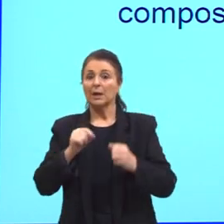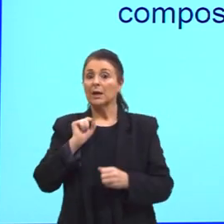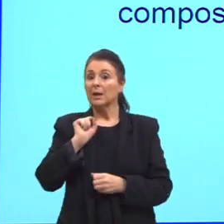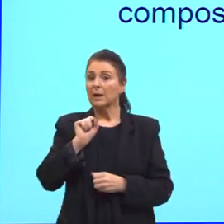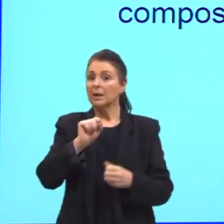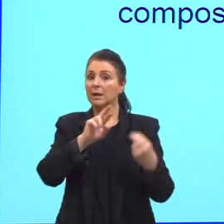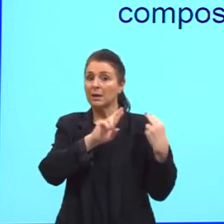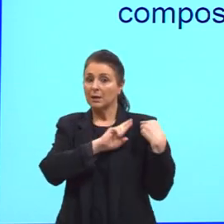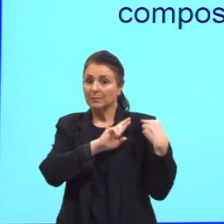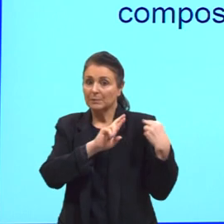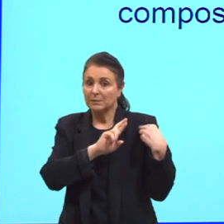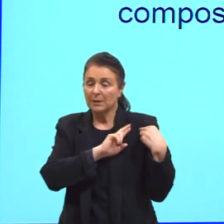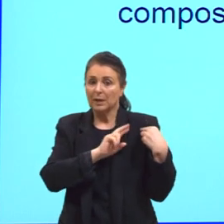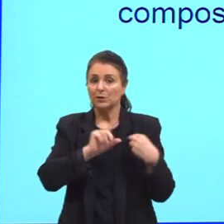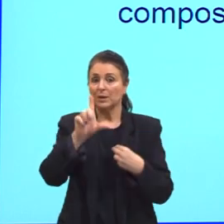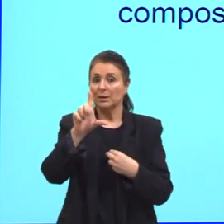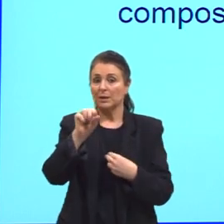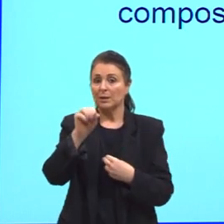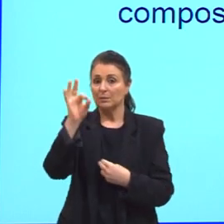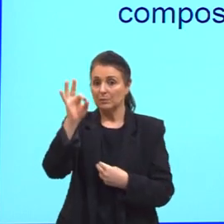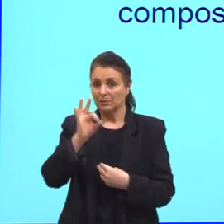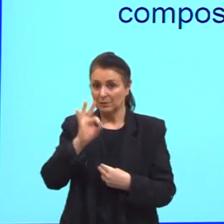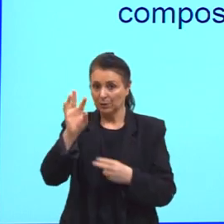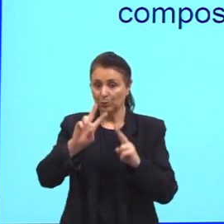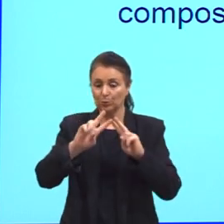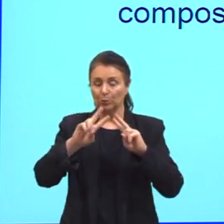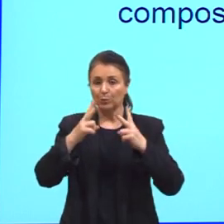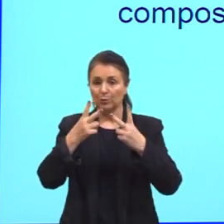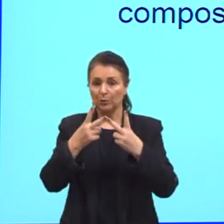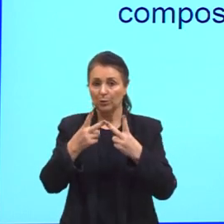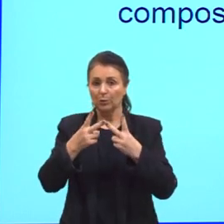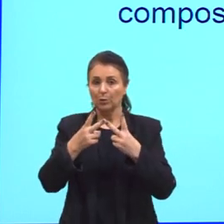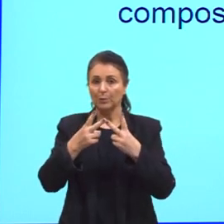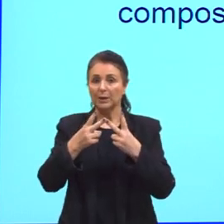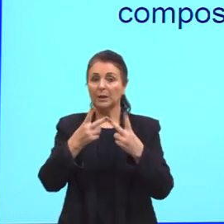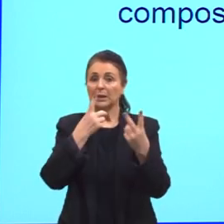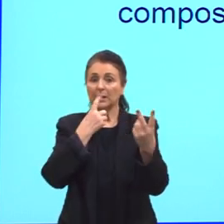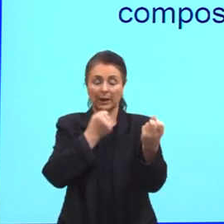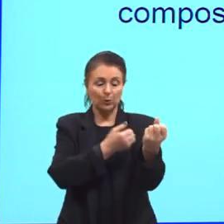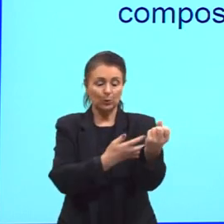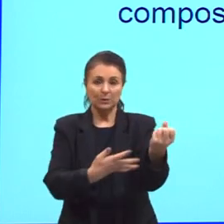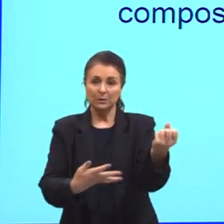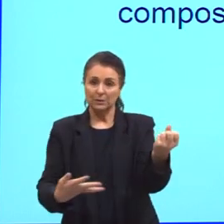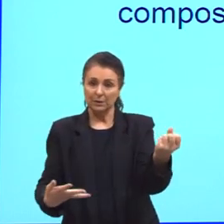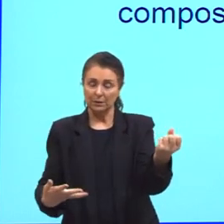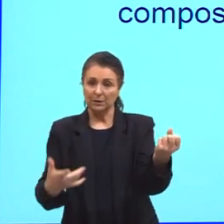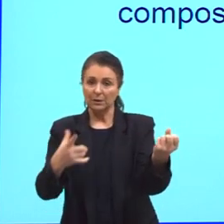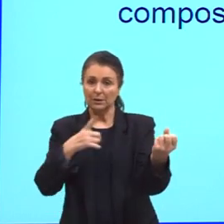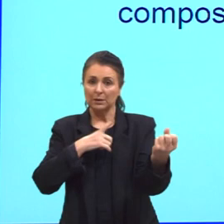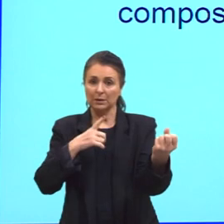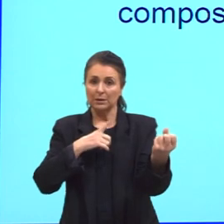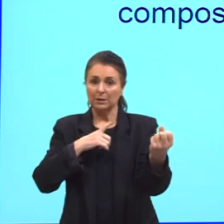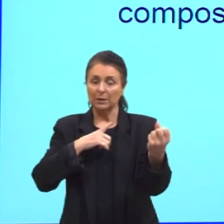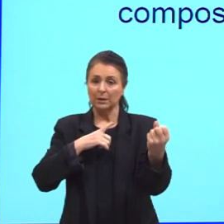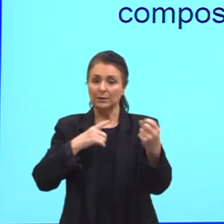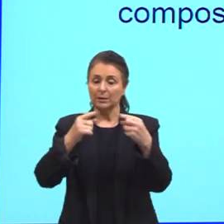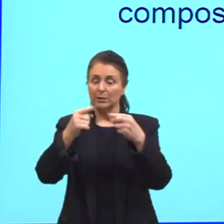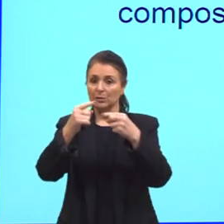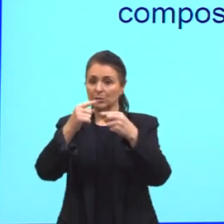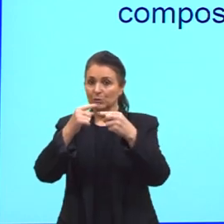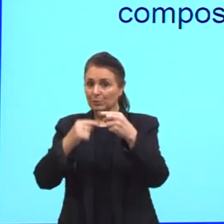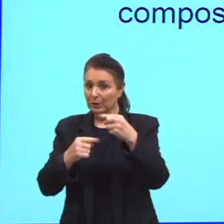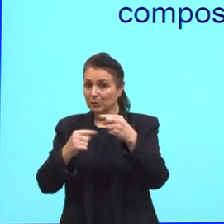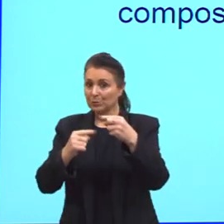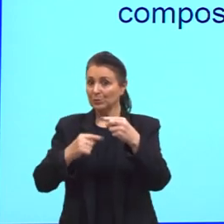vai corresponder, gente, a 10% do volume sanguíneo, sendo composto de componentes de baixo e alto